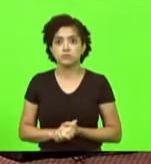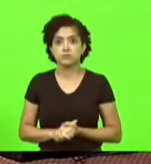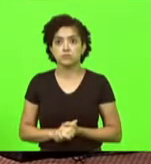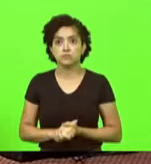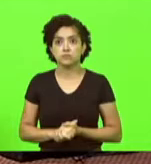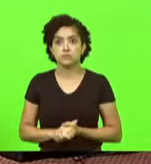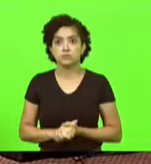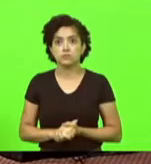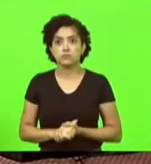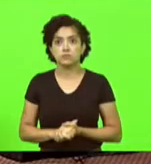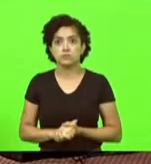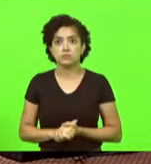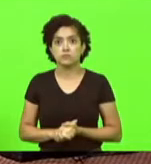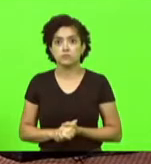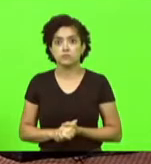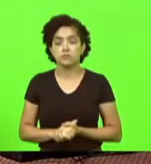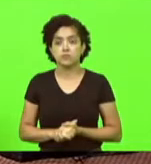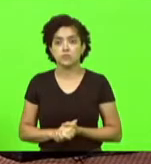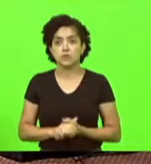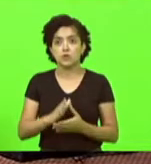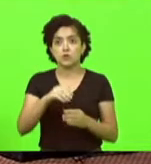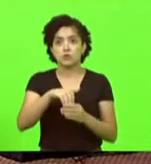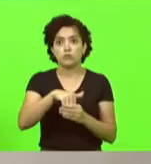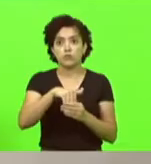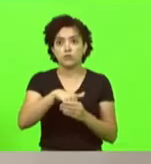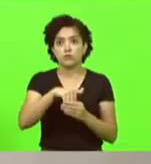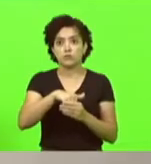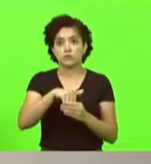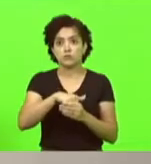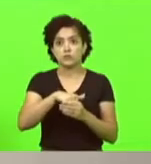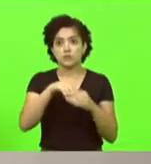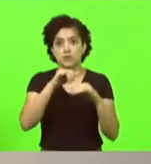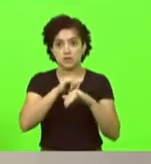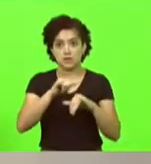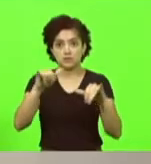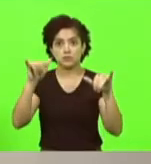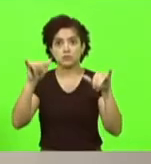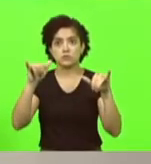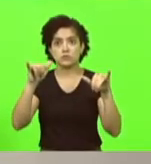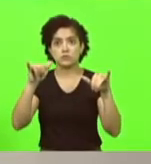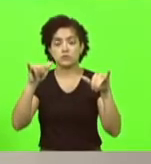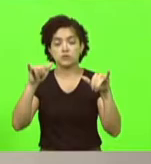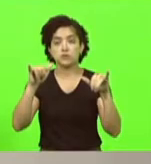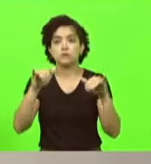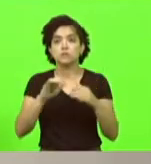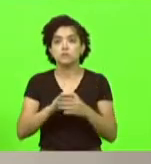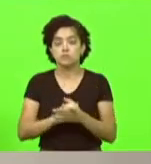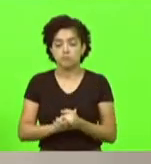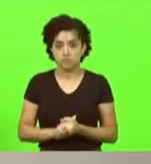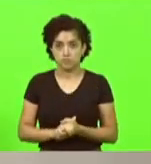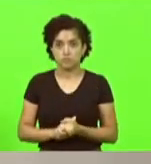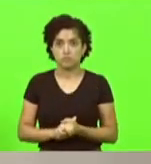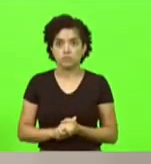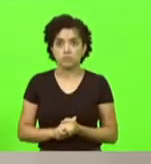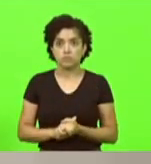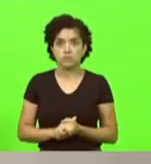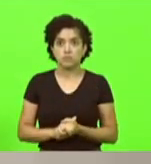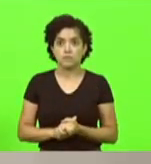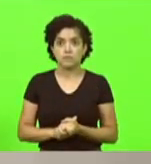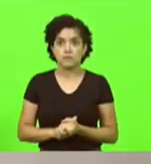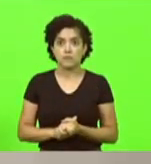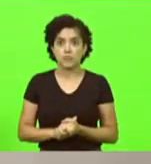anunciado no microfone, será feito por ordem